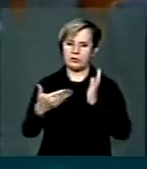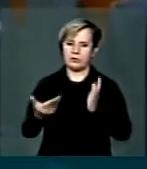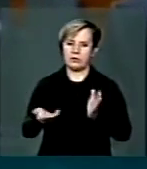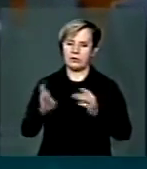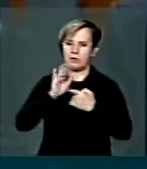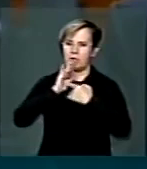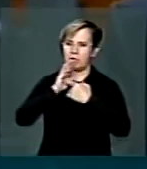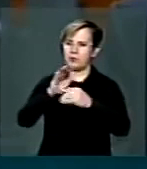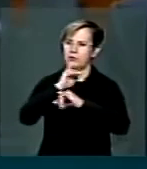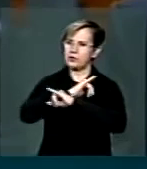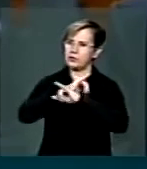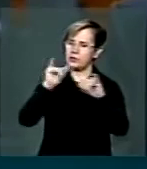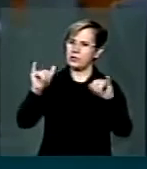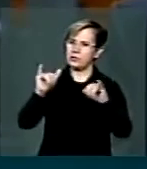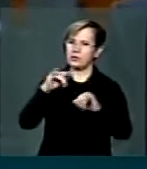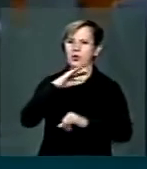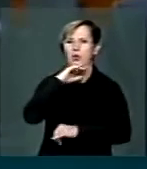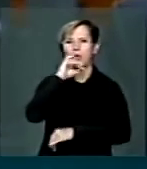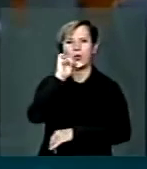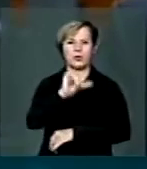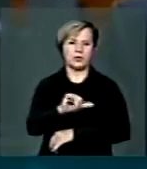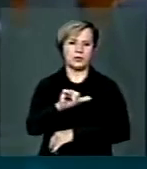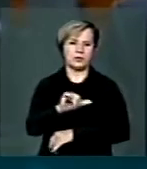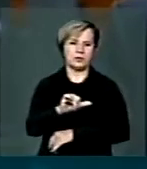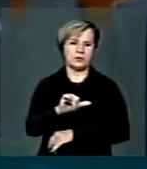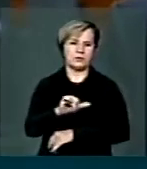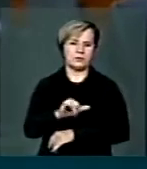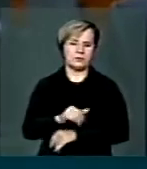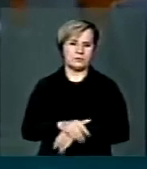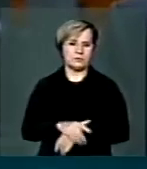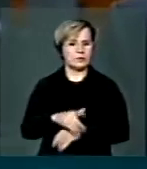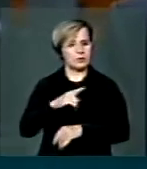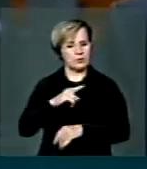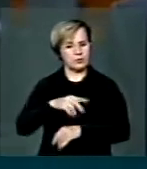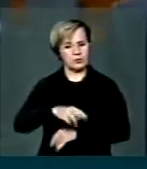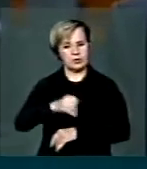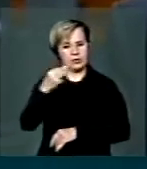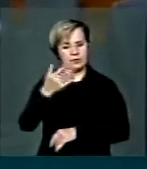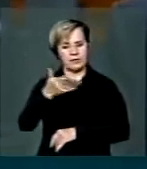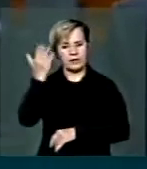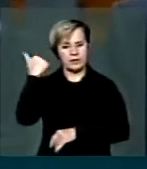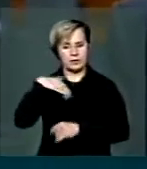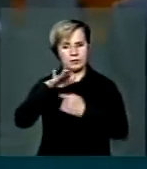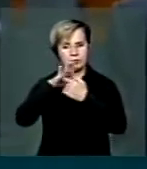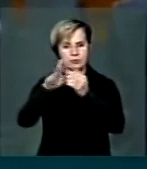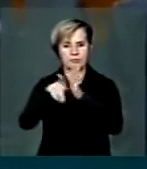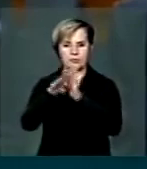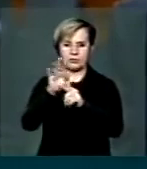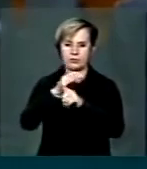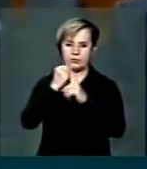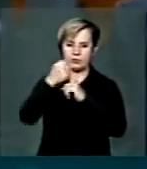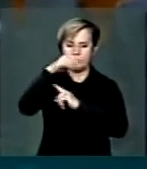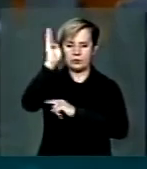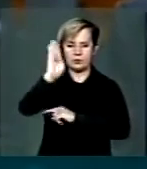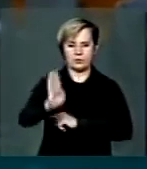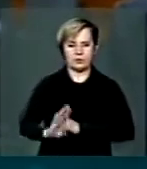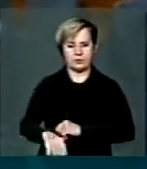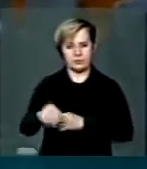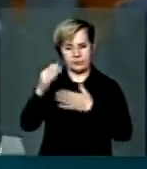muito ruim, péssima, como outras que temos mandado para a sociedade brasileira. Muito obrigado, senhor presidente.